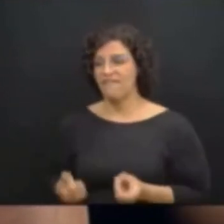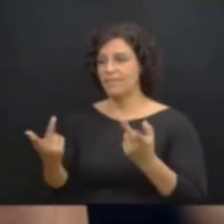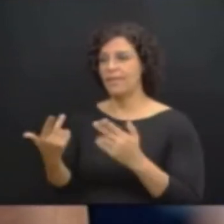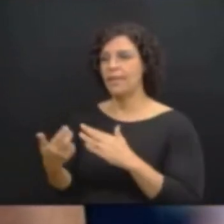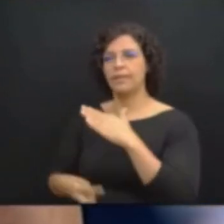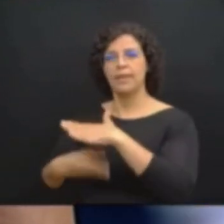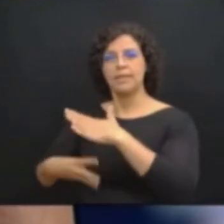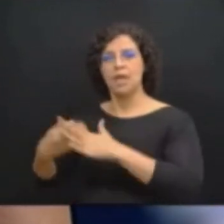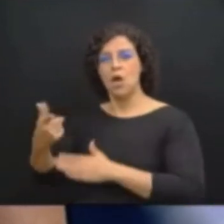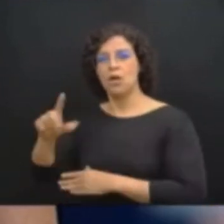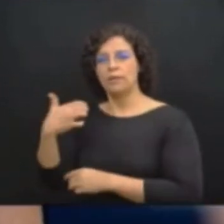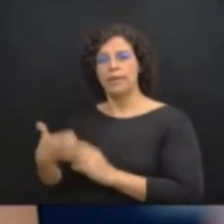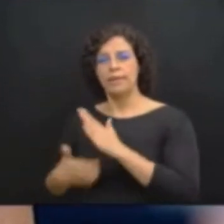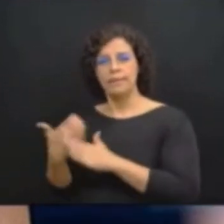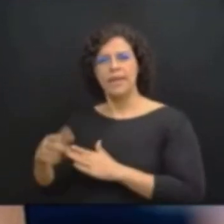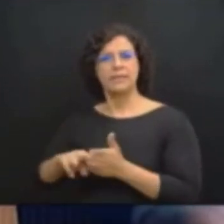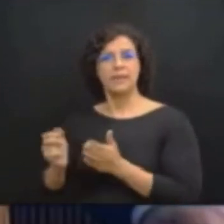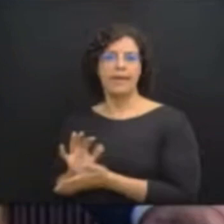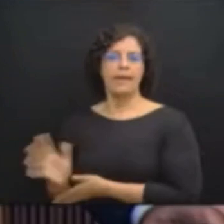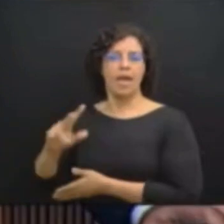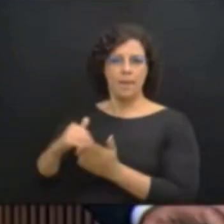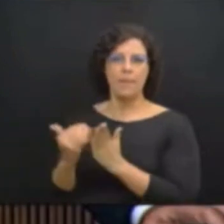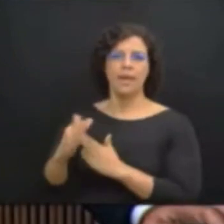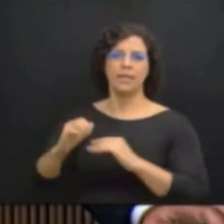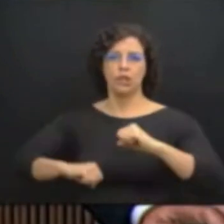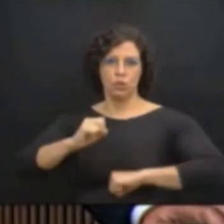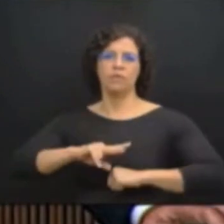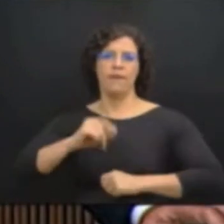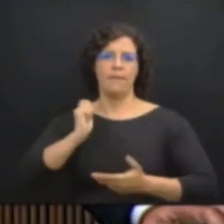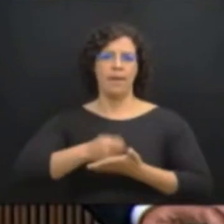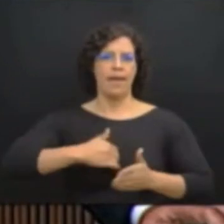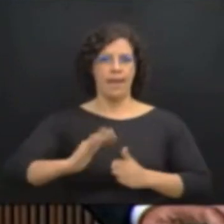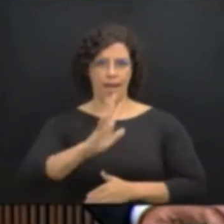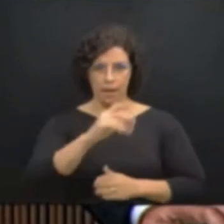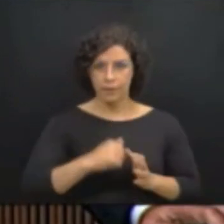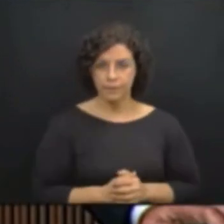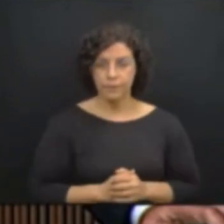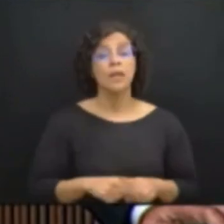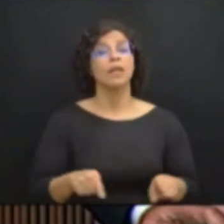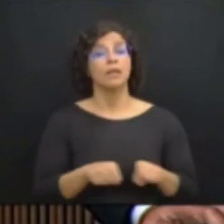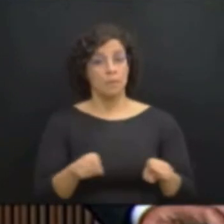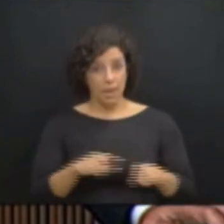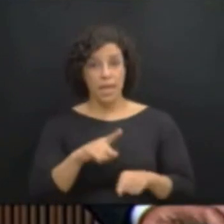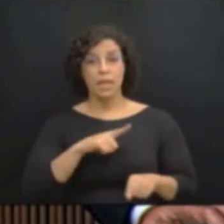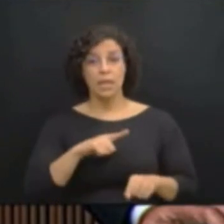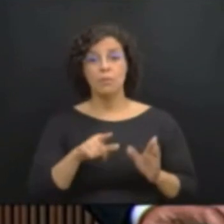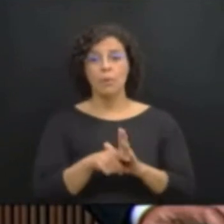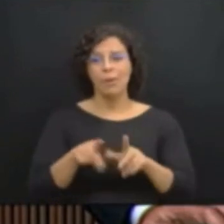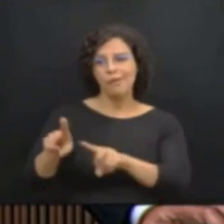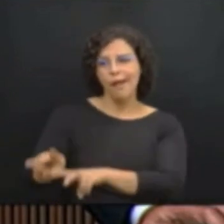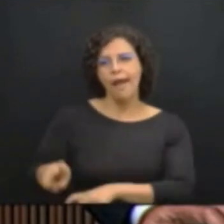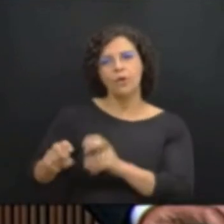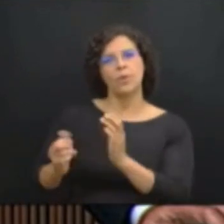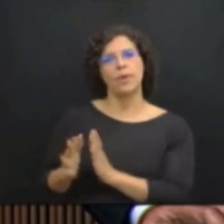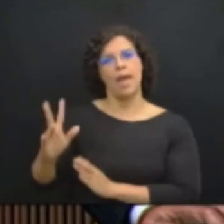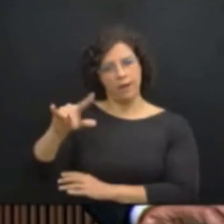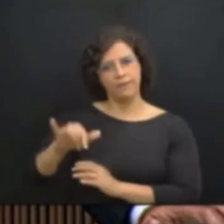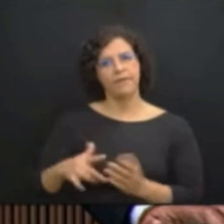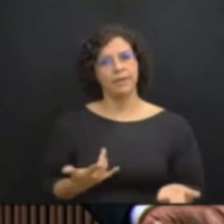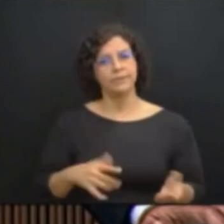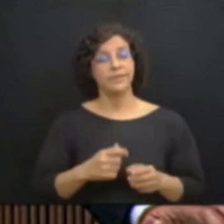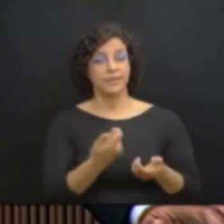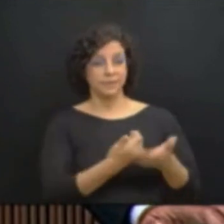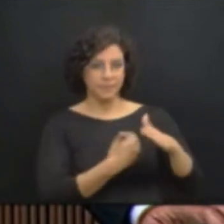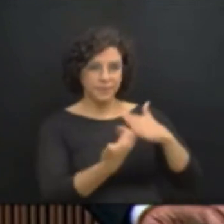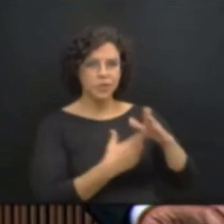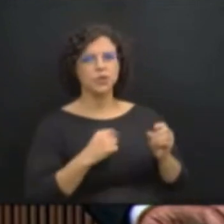para as indústrias, ficará mais cara para o agro, ficará mais cara para as